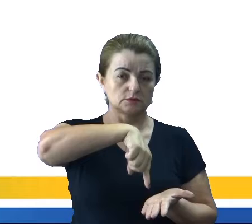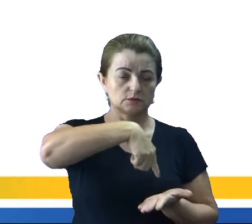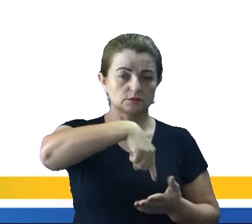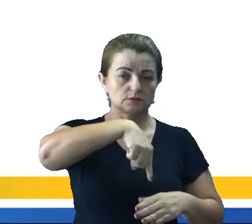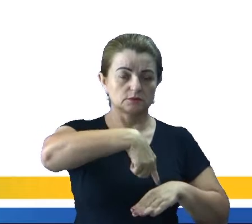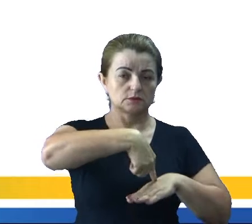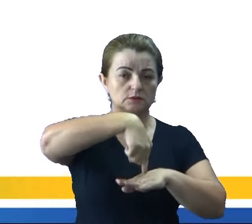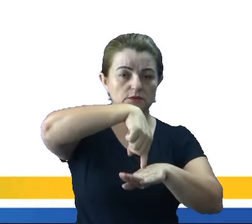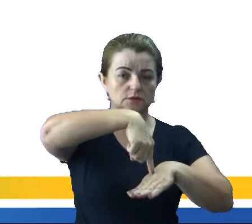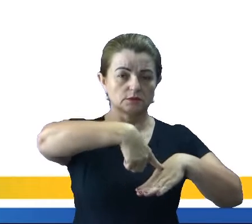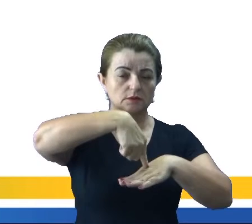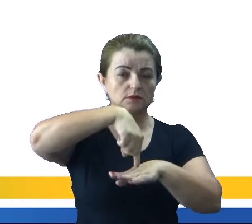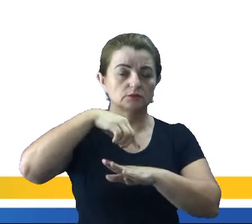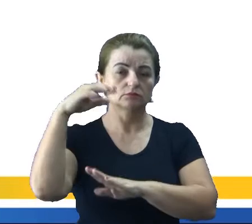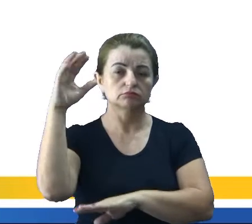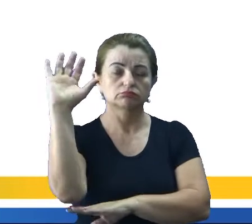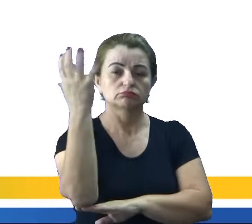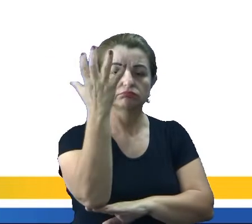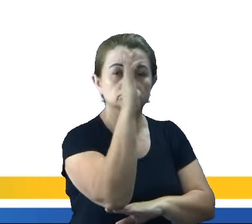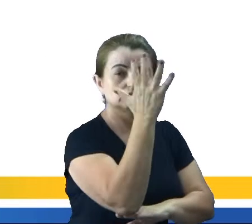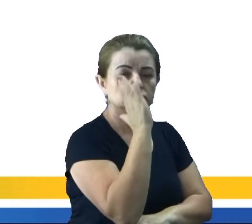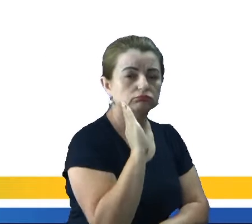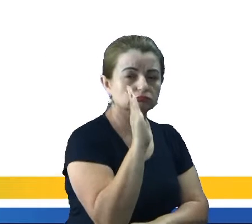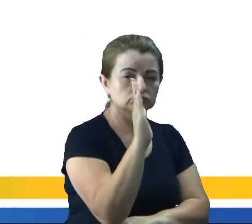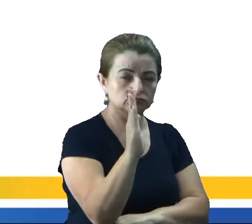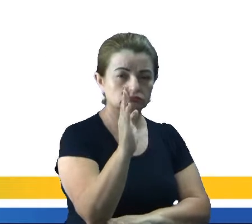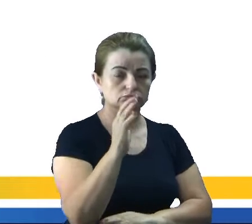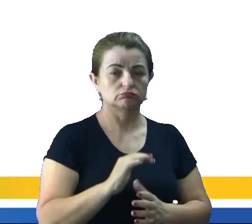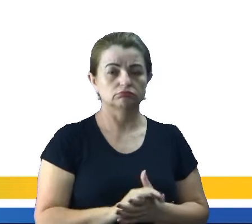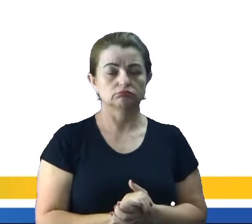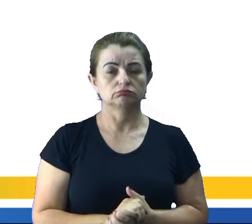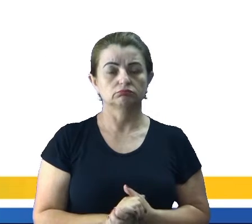a uma árvore Ali de acordo com a tirinha